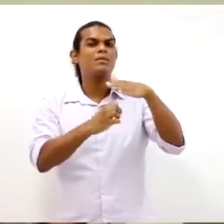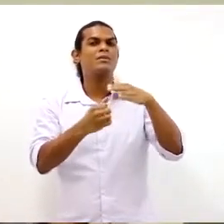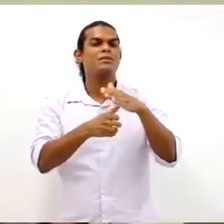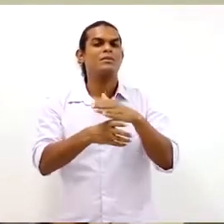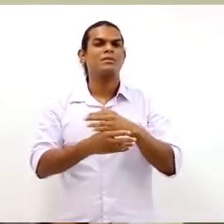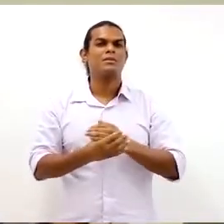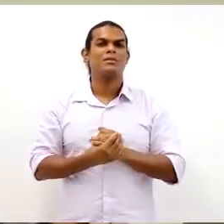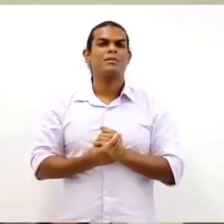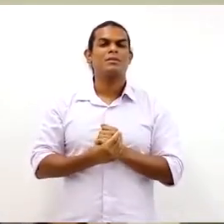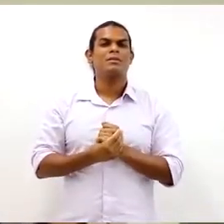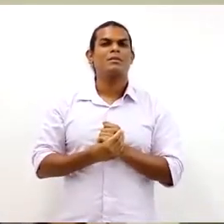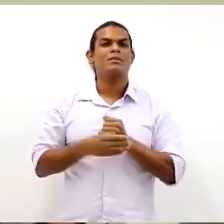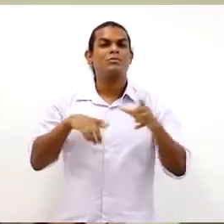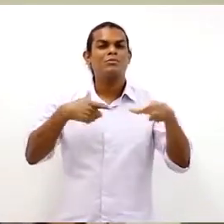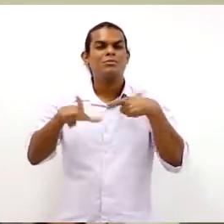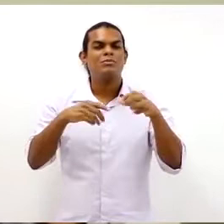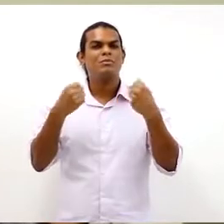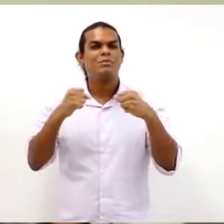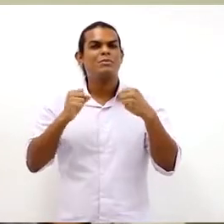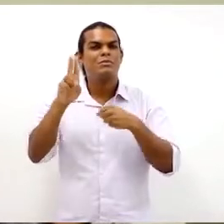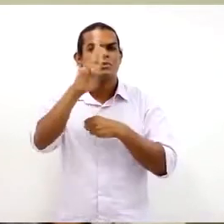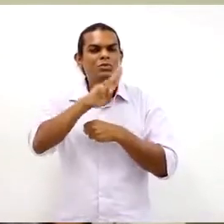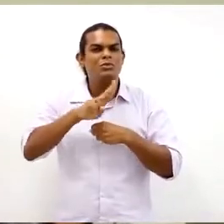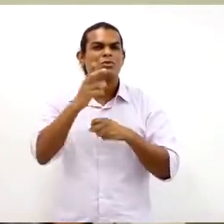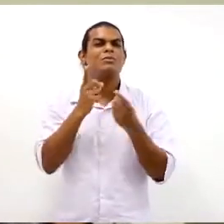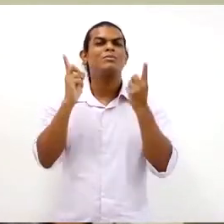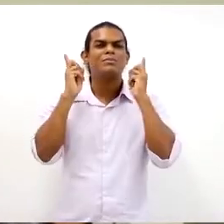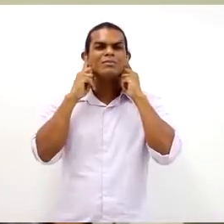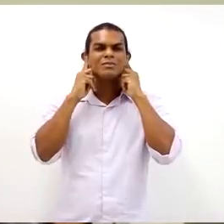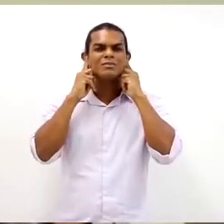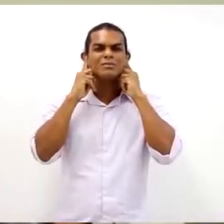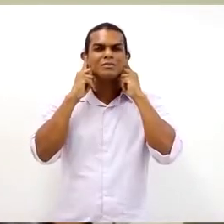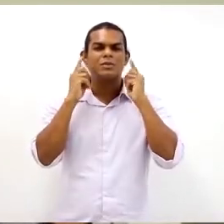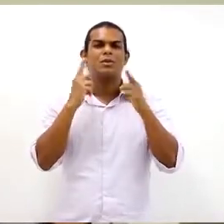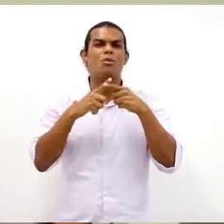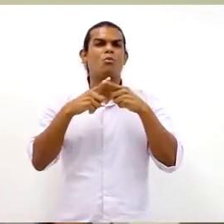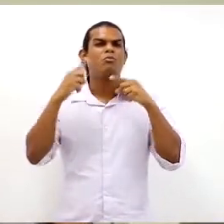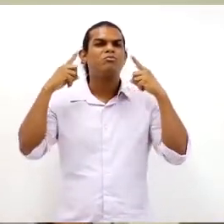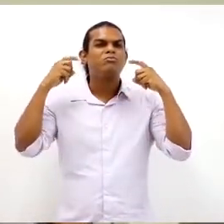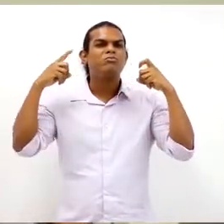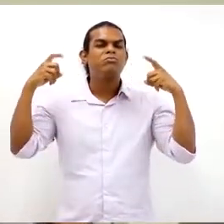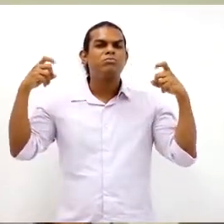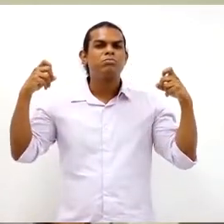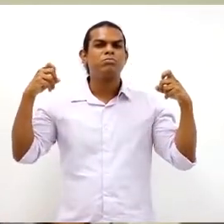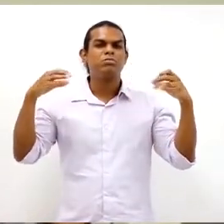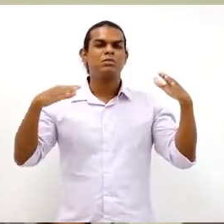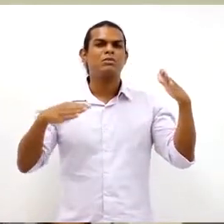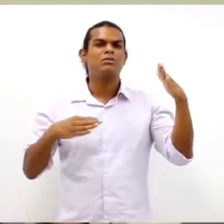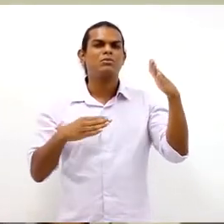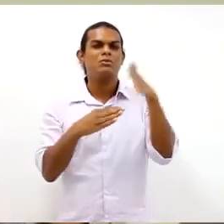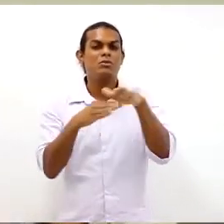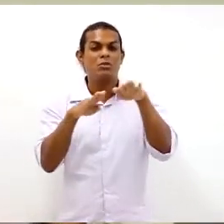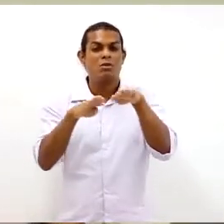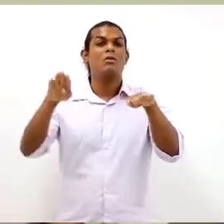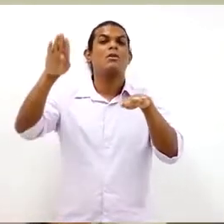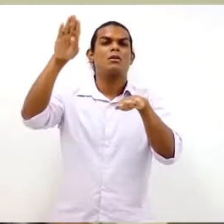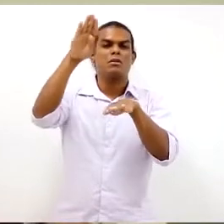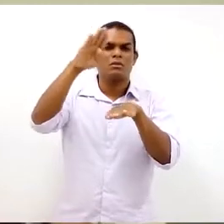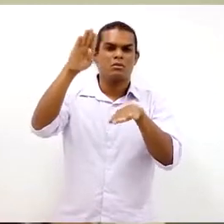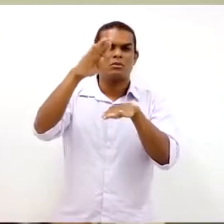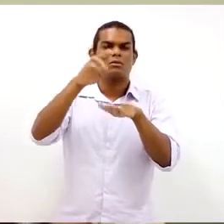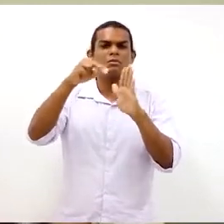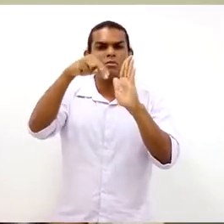trabalhador tinha que usar, protetor auricular. Então, é porque a zoada estava a nível de tolerância acima do permitido da norma